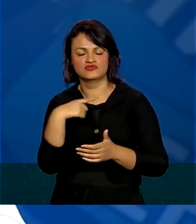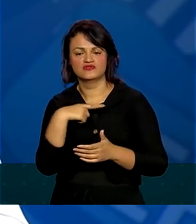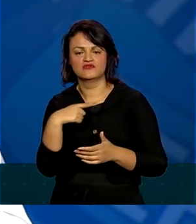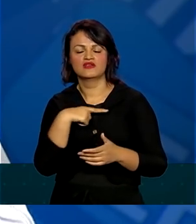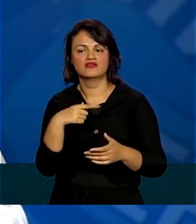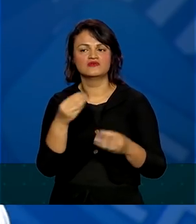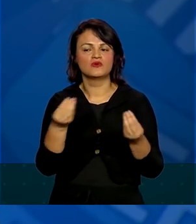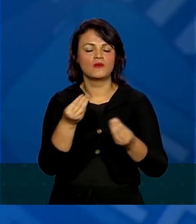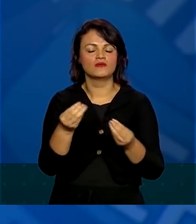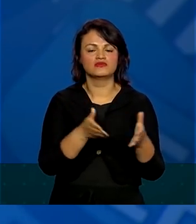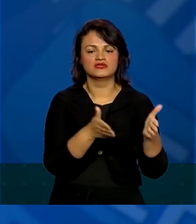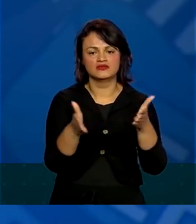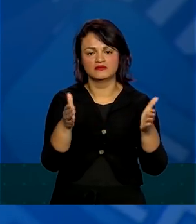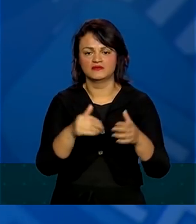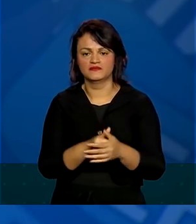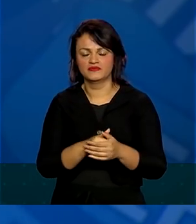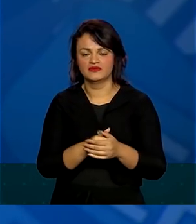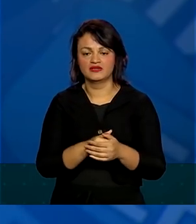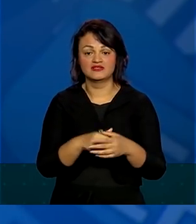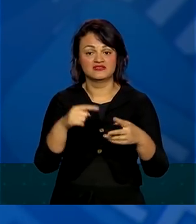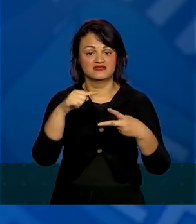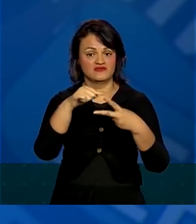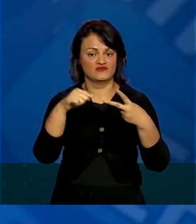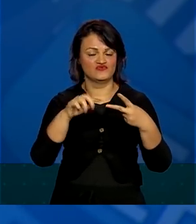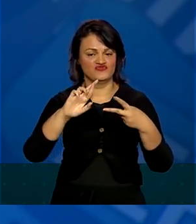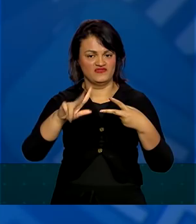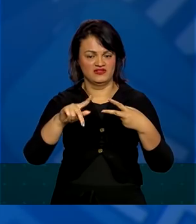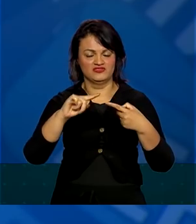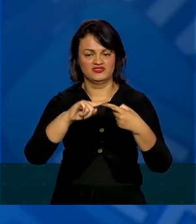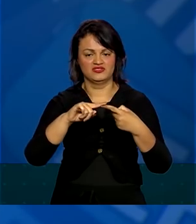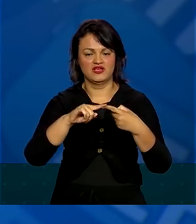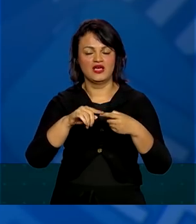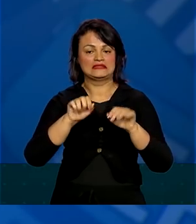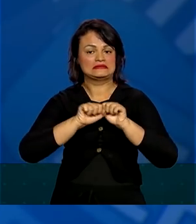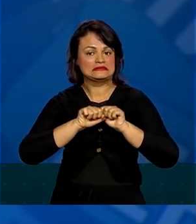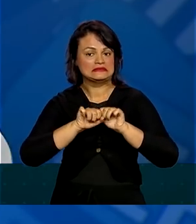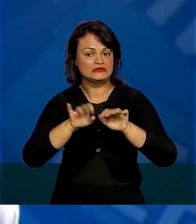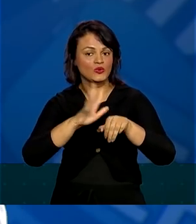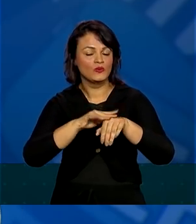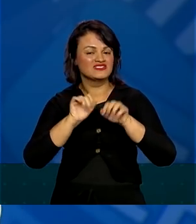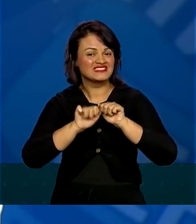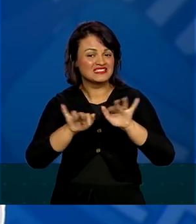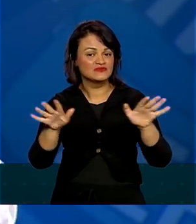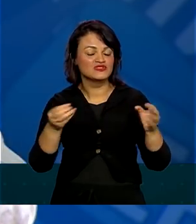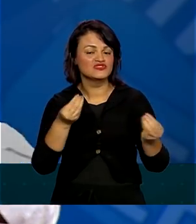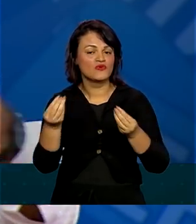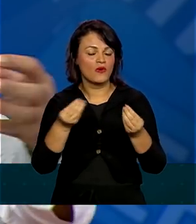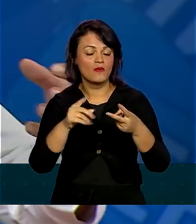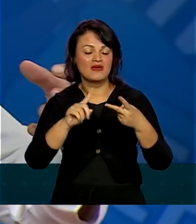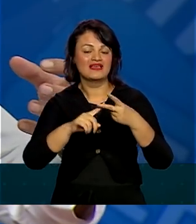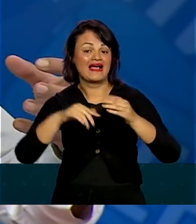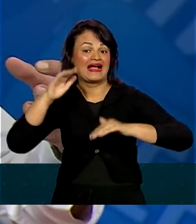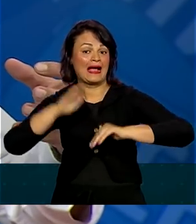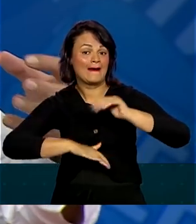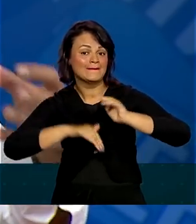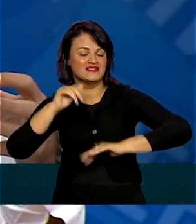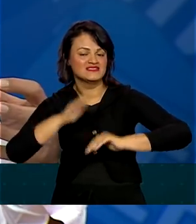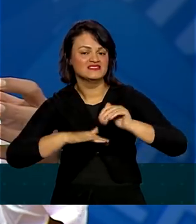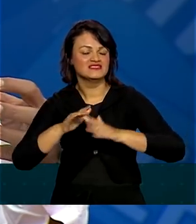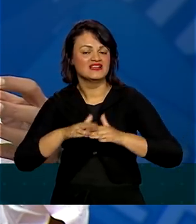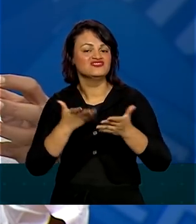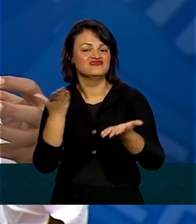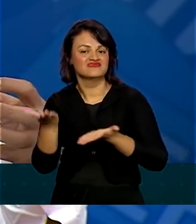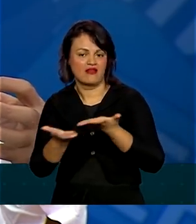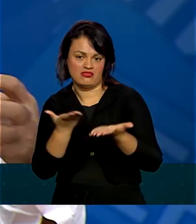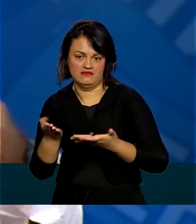sobre andamento. São duas variáveis, a transmissibilidade das doenças e a capacidade instalada para